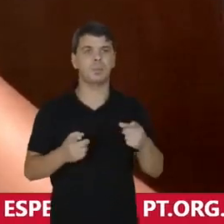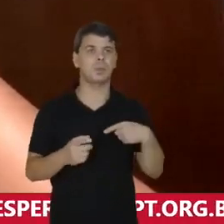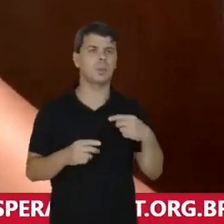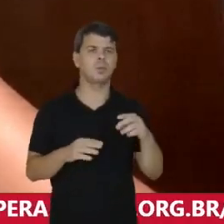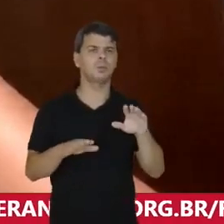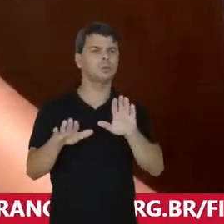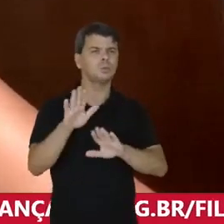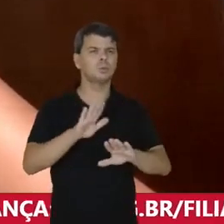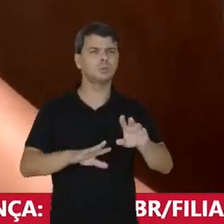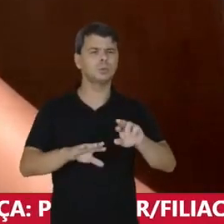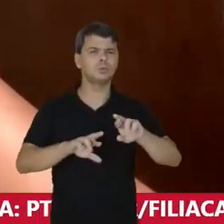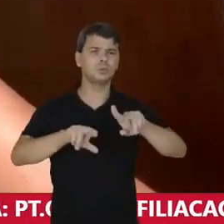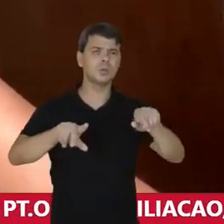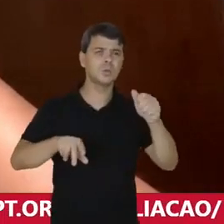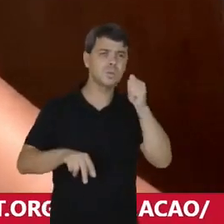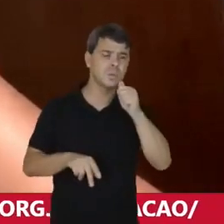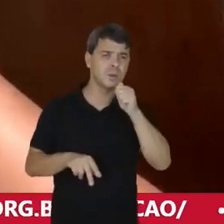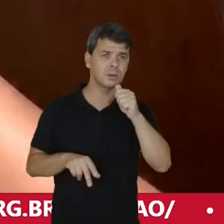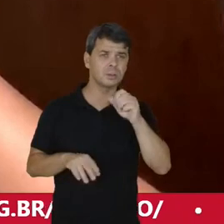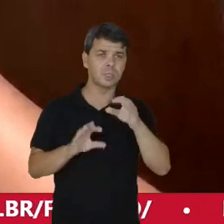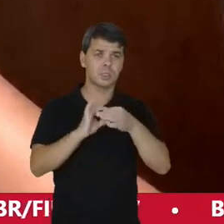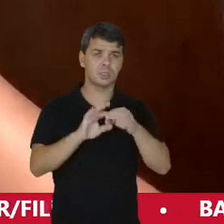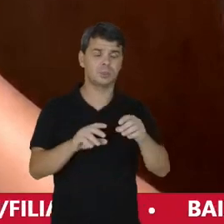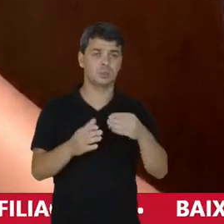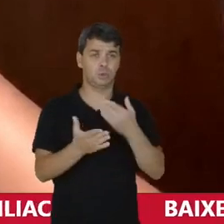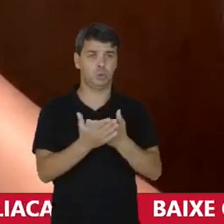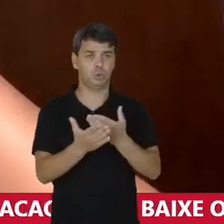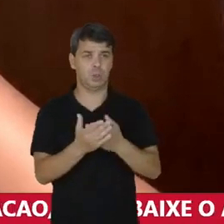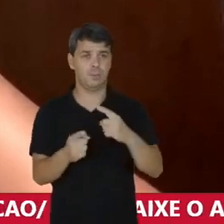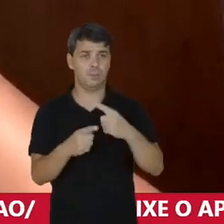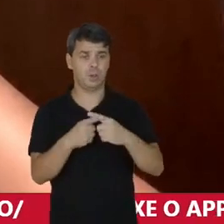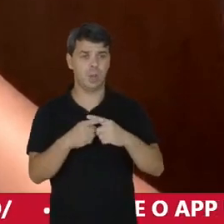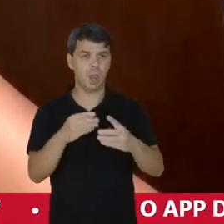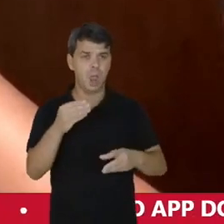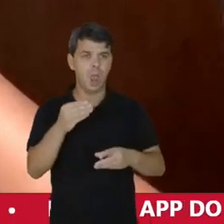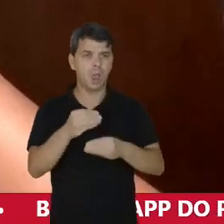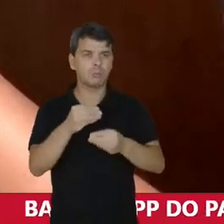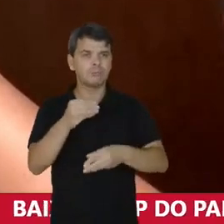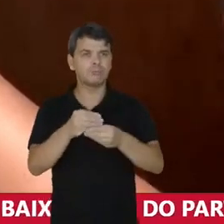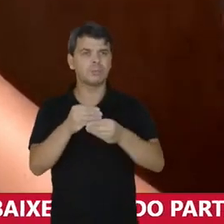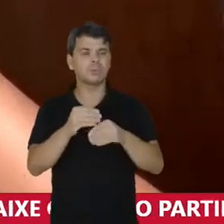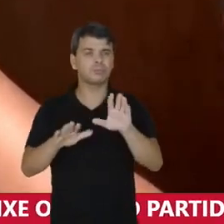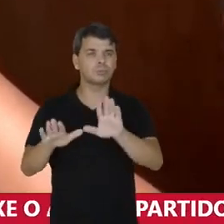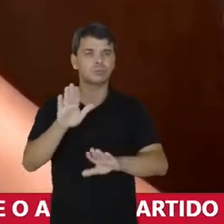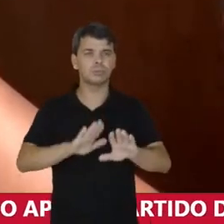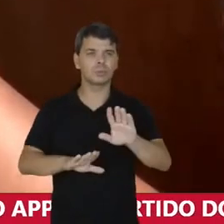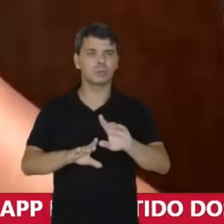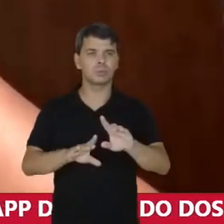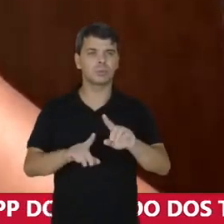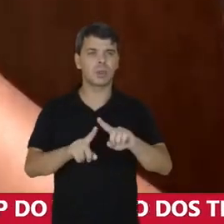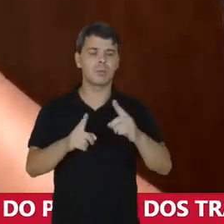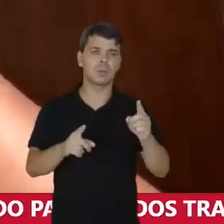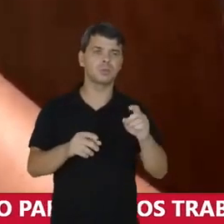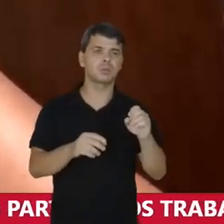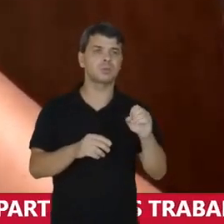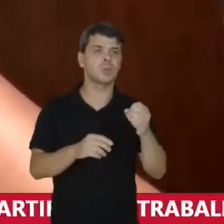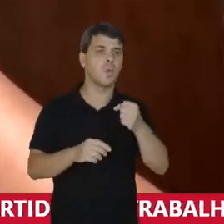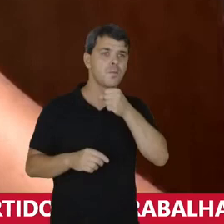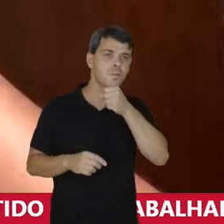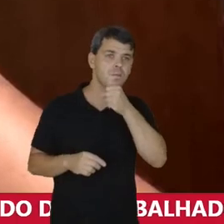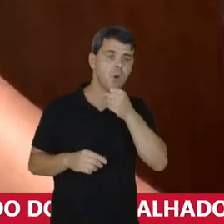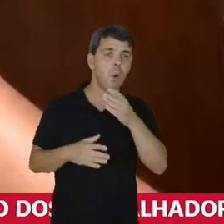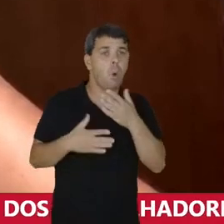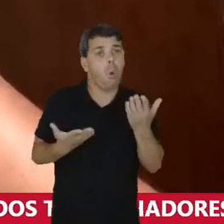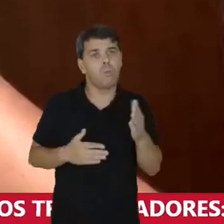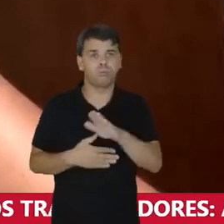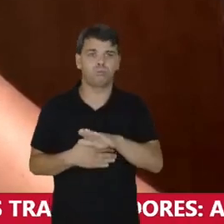Muitas mulheres Deixam de estudar também Por conta de acumularem Serviços de cuidado Muitas vezes com idosos Ou crianças